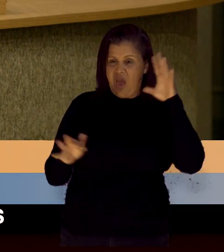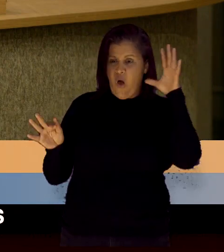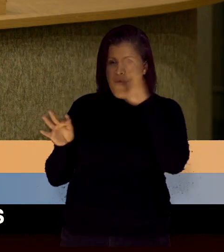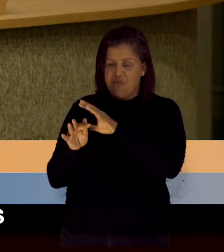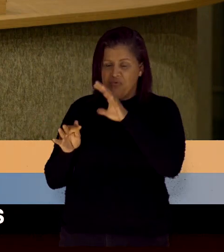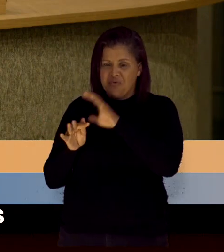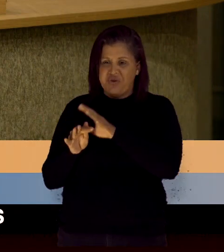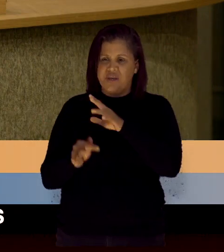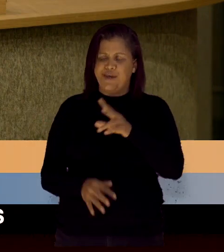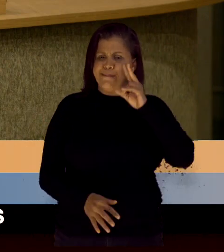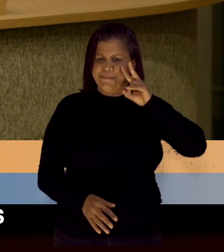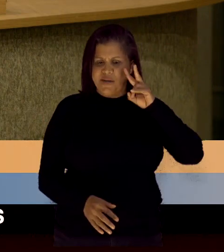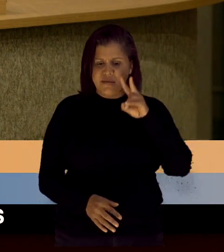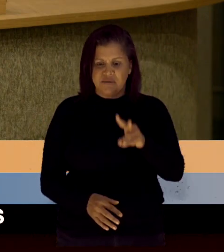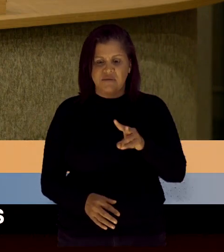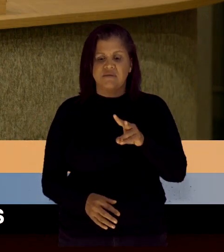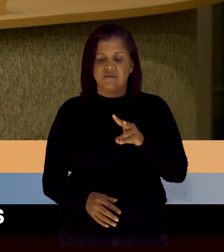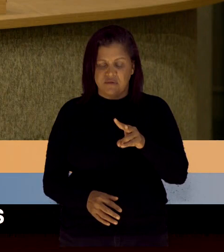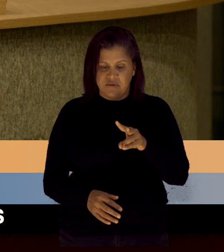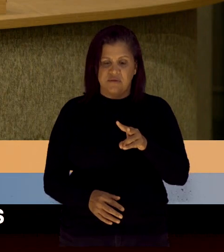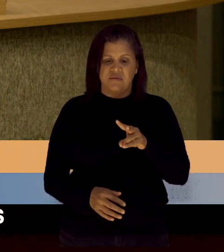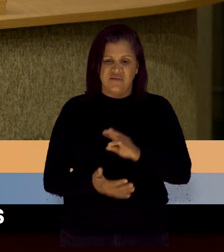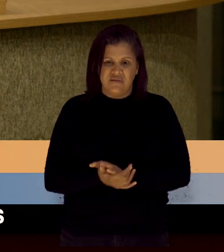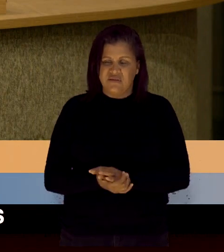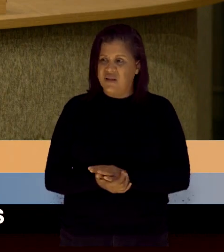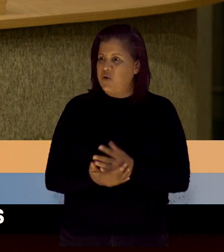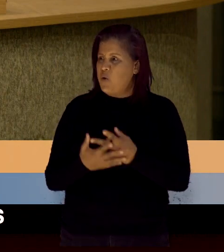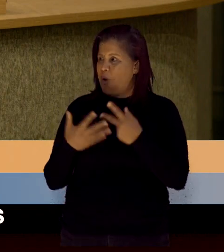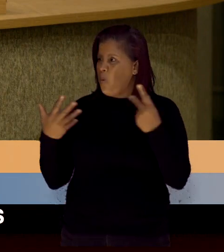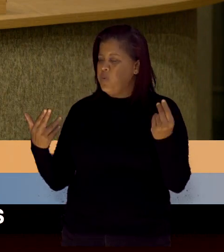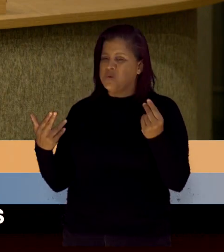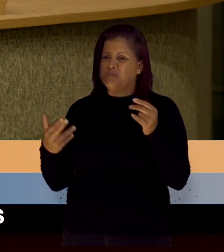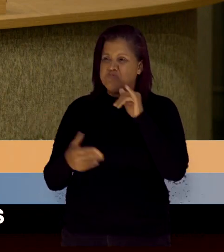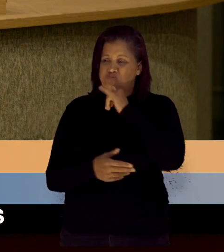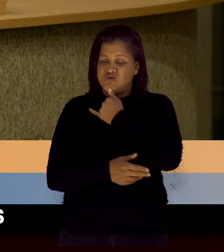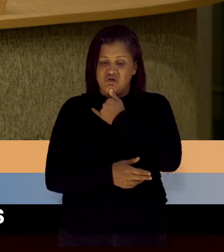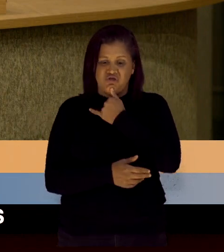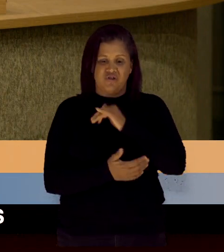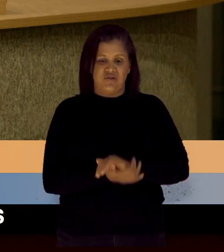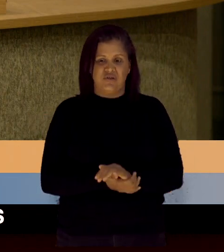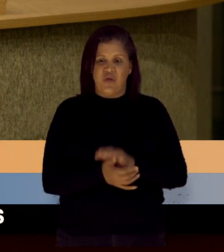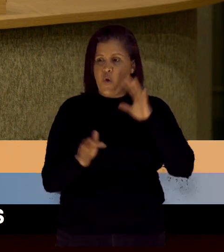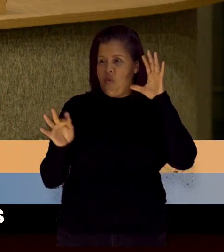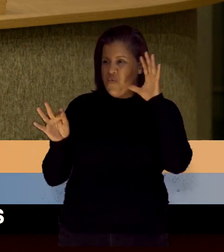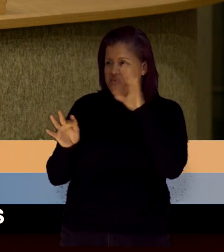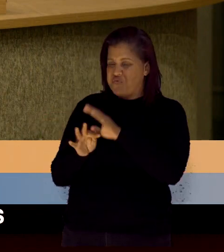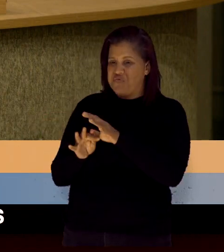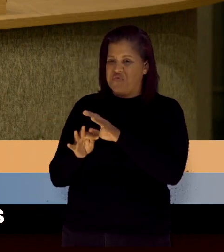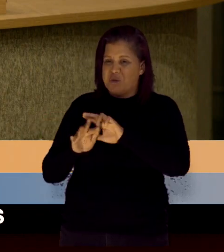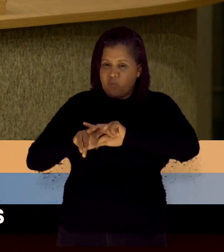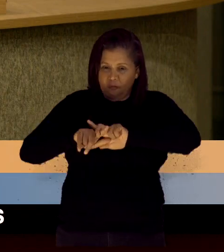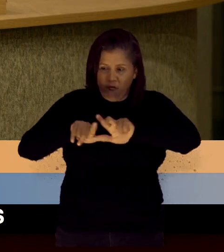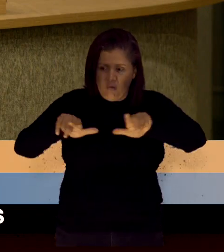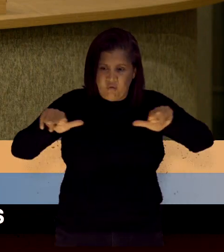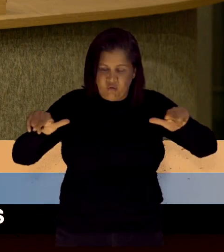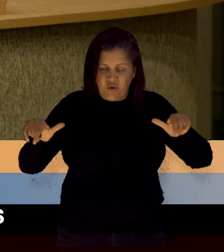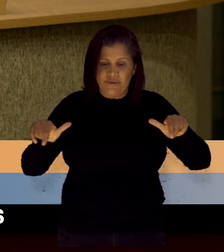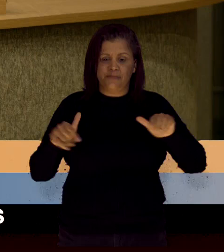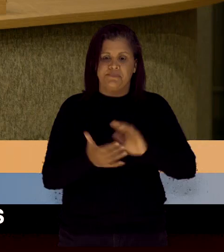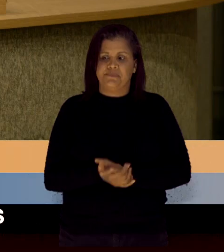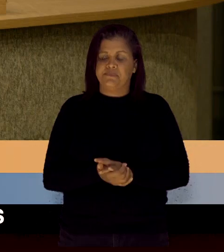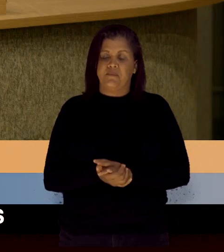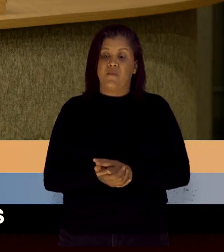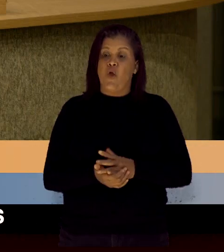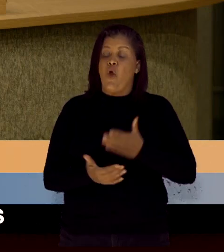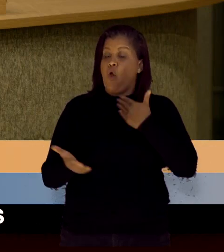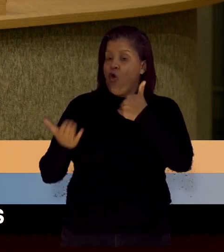e presenciei um cenário muito triste, um FIG esvaziado. Conversamos